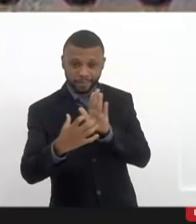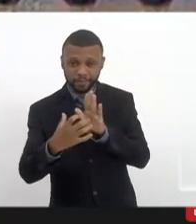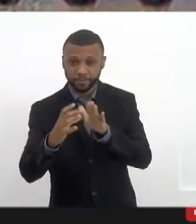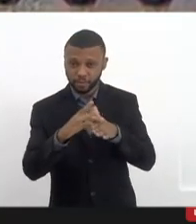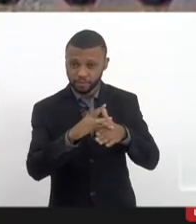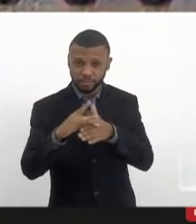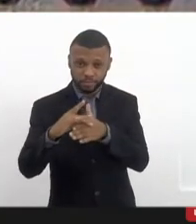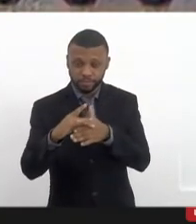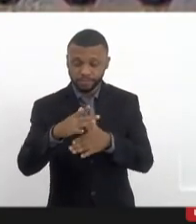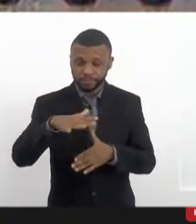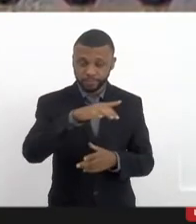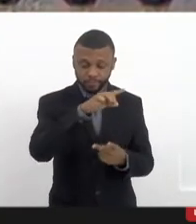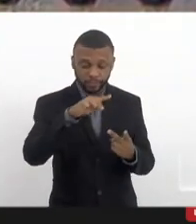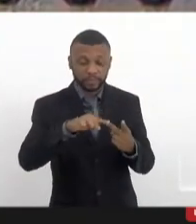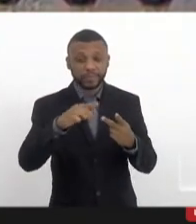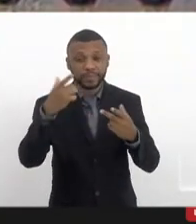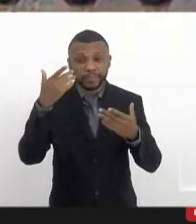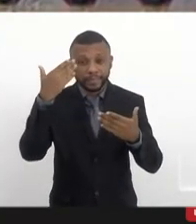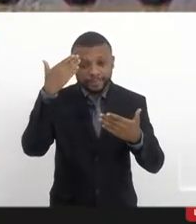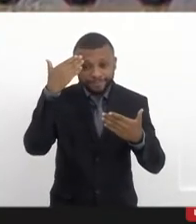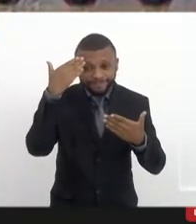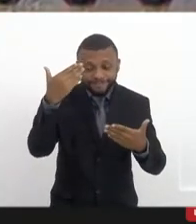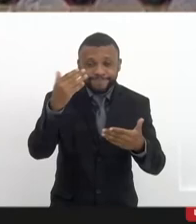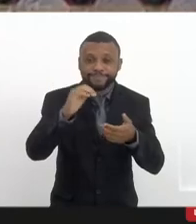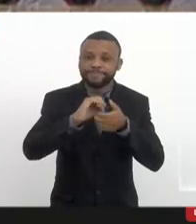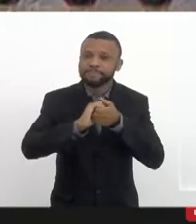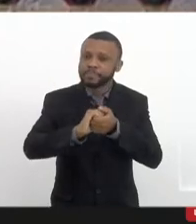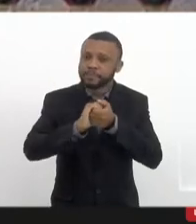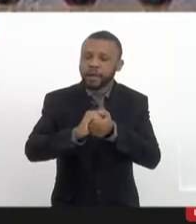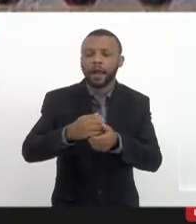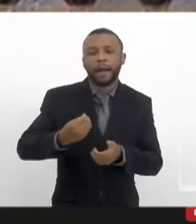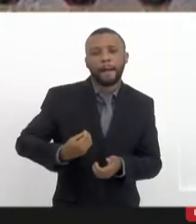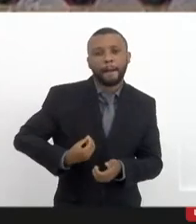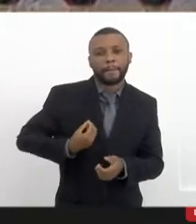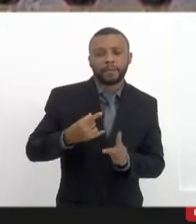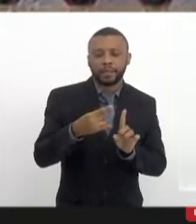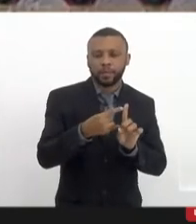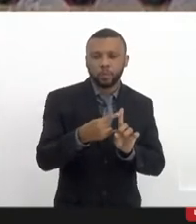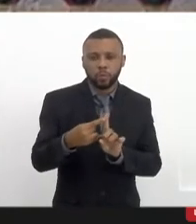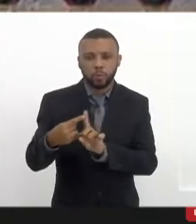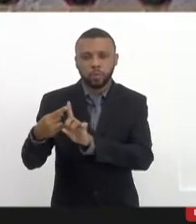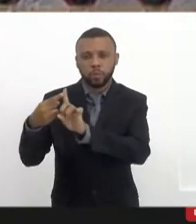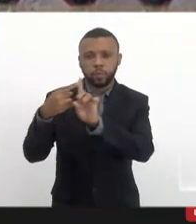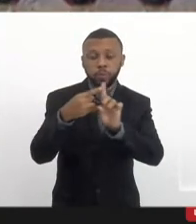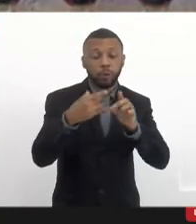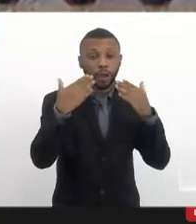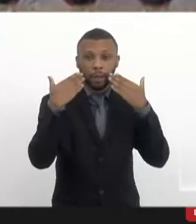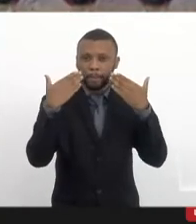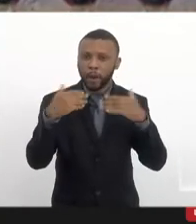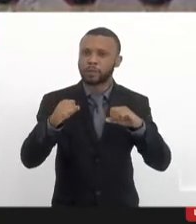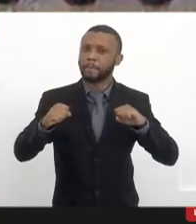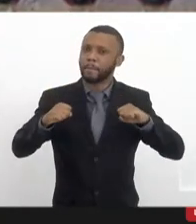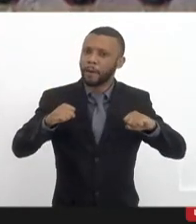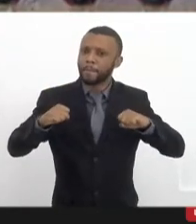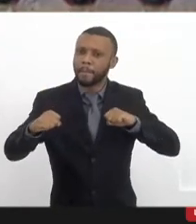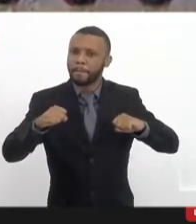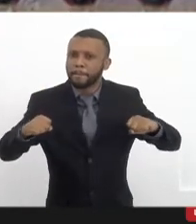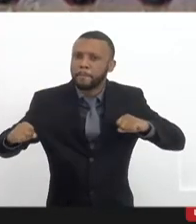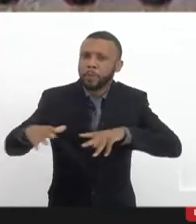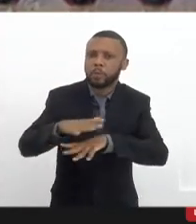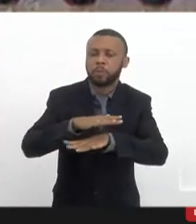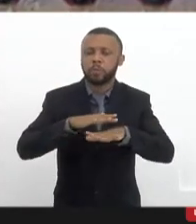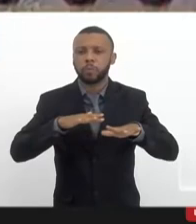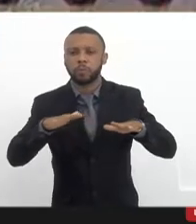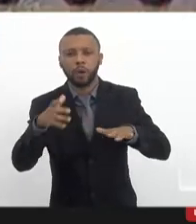Segundo, saudar a presença dos companheiros e companheiras aqui, o que mostra que o movimento de rádio, que a luta pela